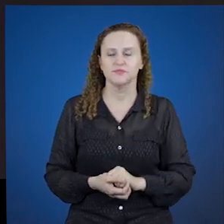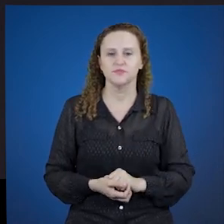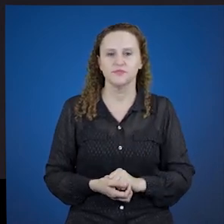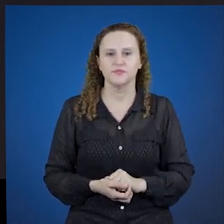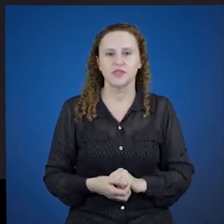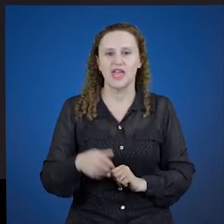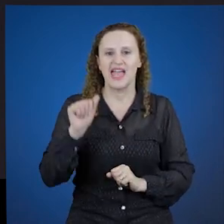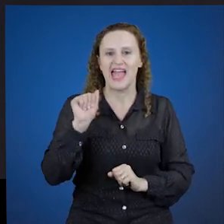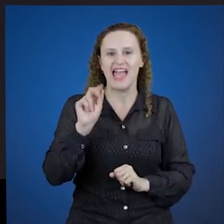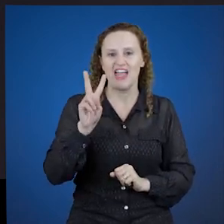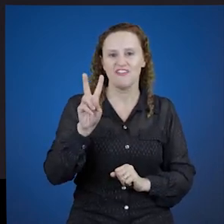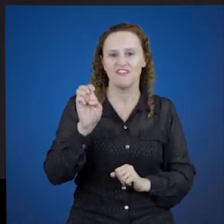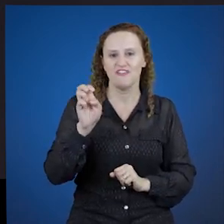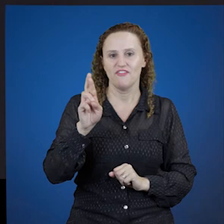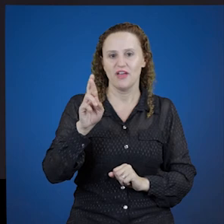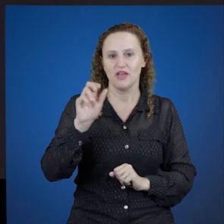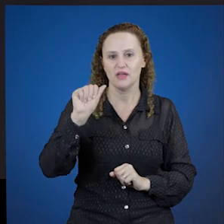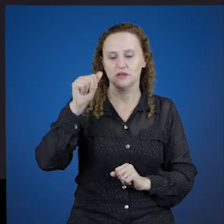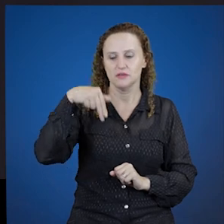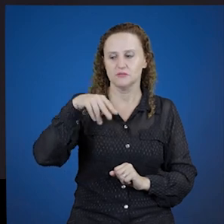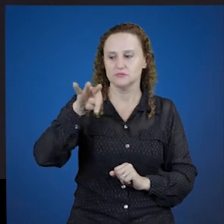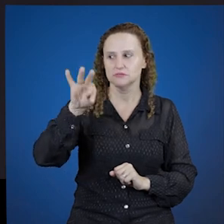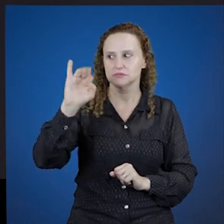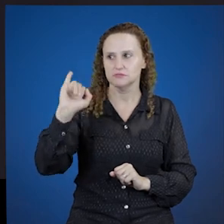laudabates, averumte.